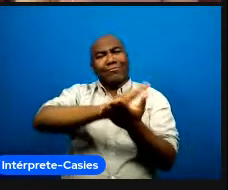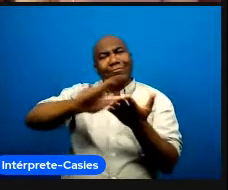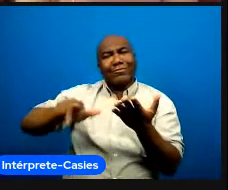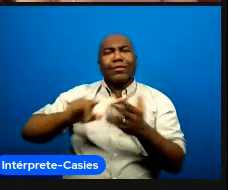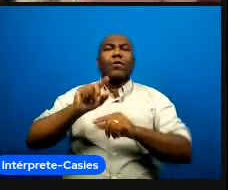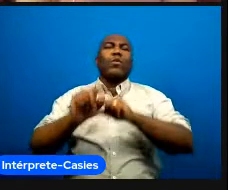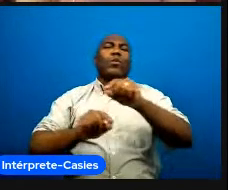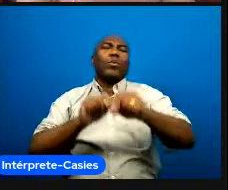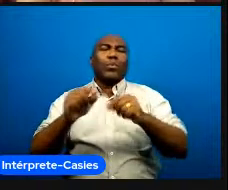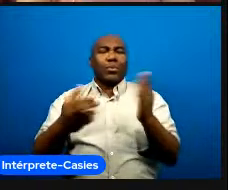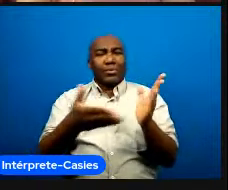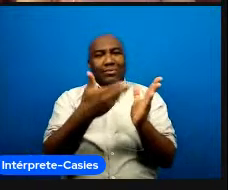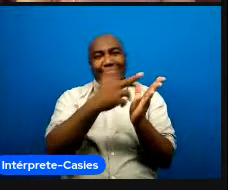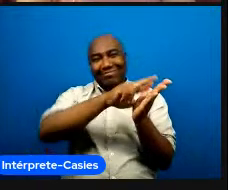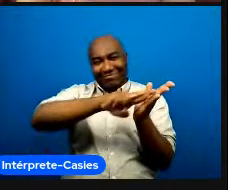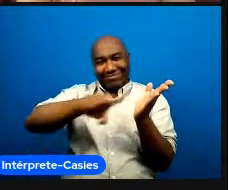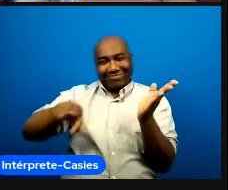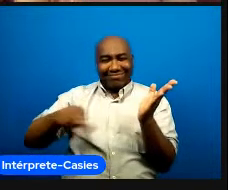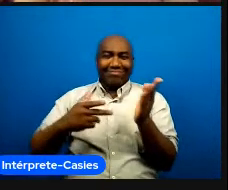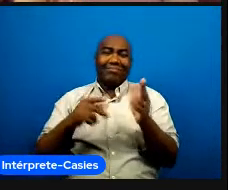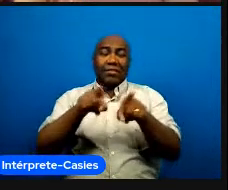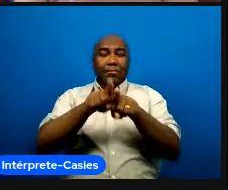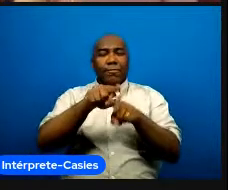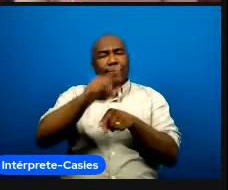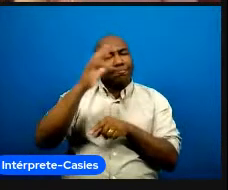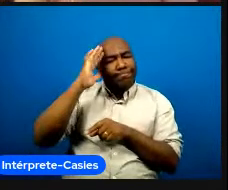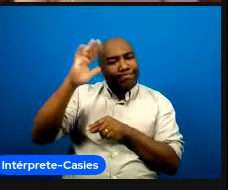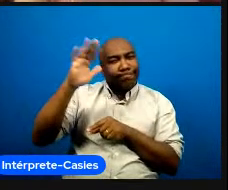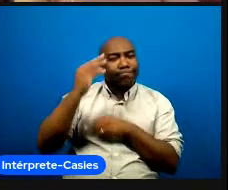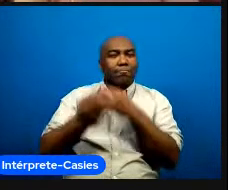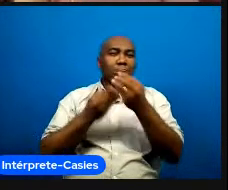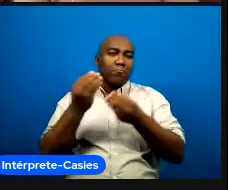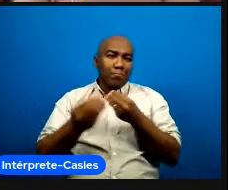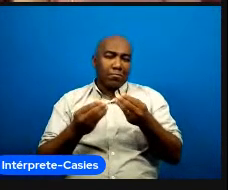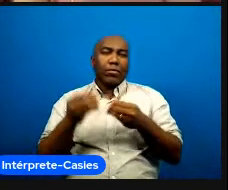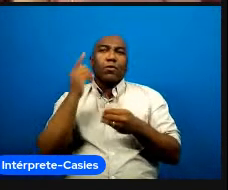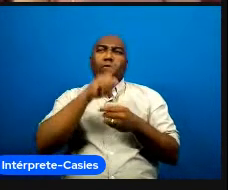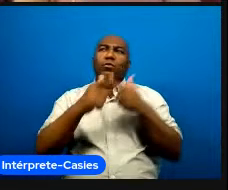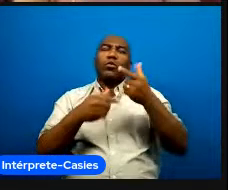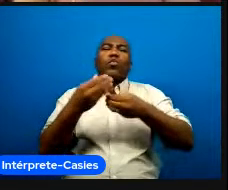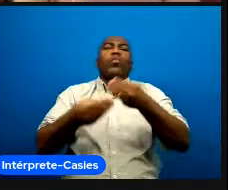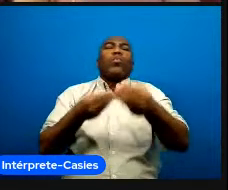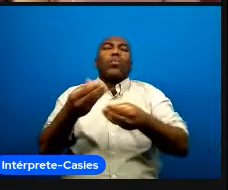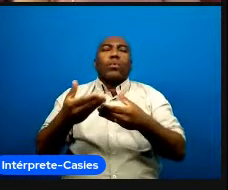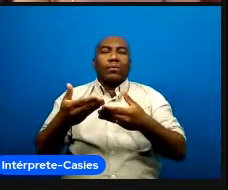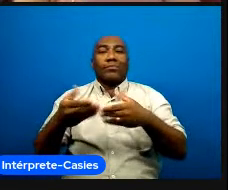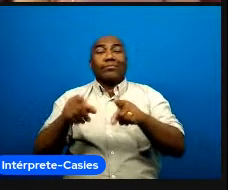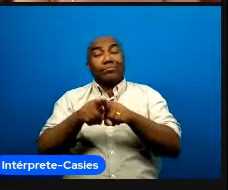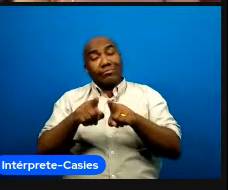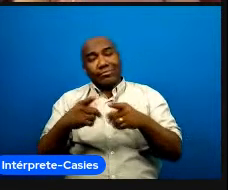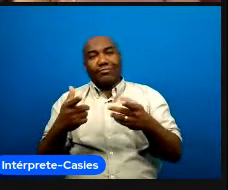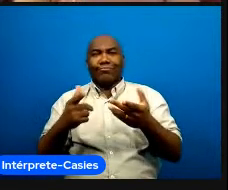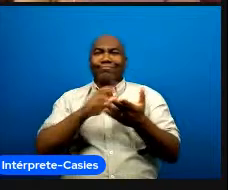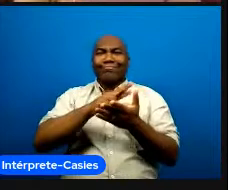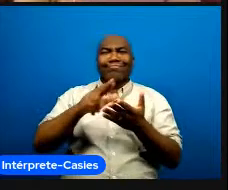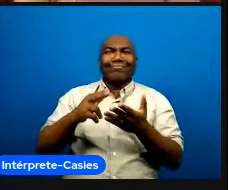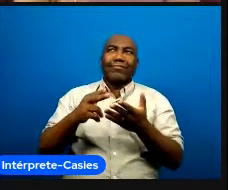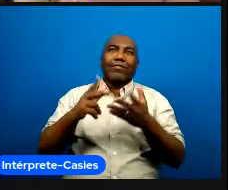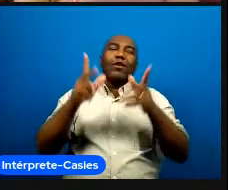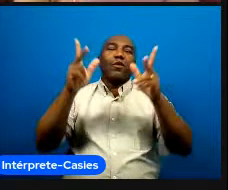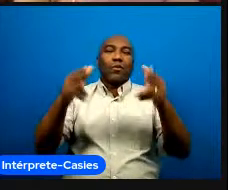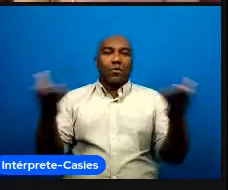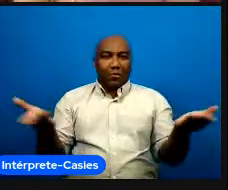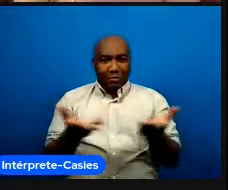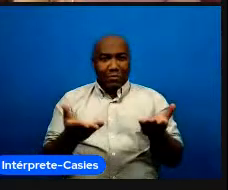de onde ele acontece mas a partir de como essas situações se estabelecem se elas são mediadas hoje eu estou